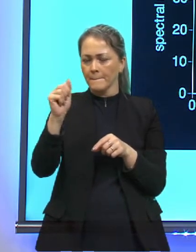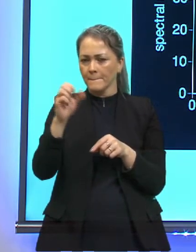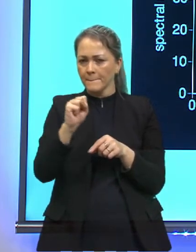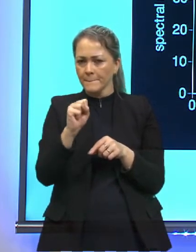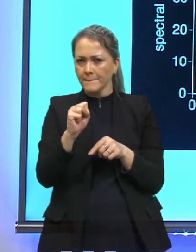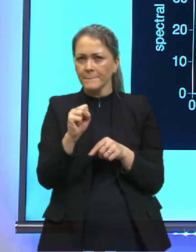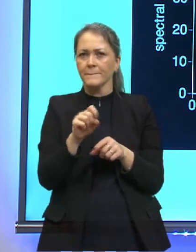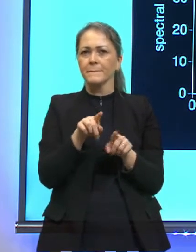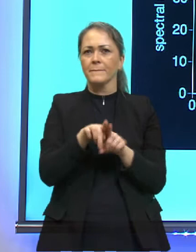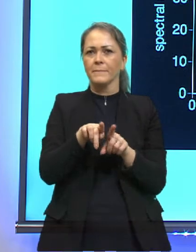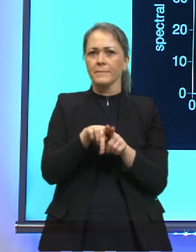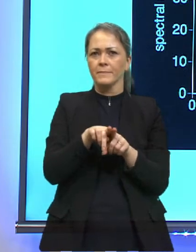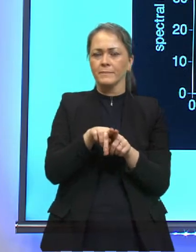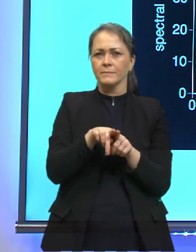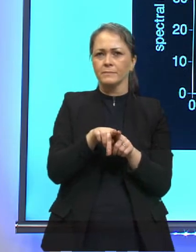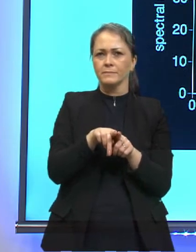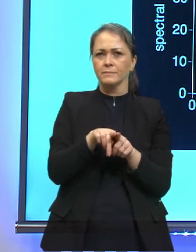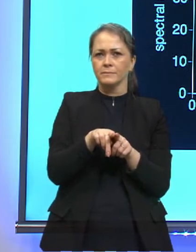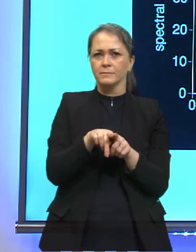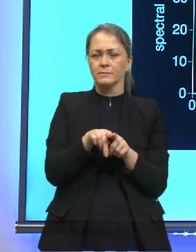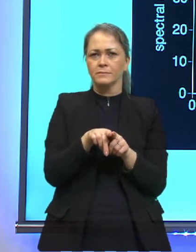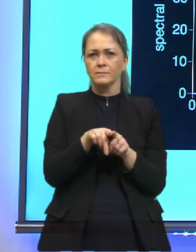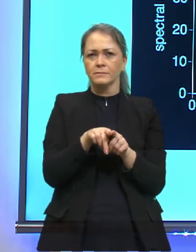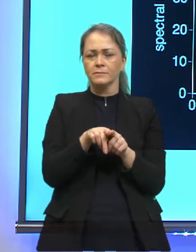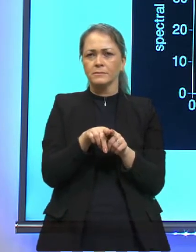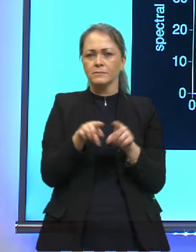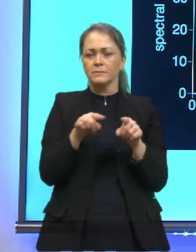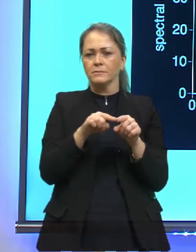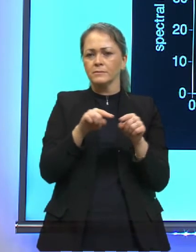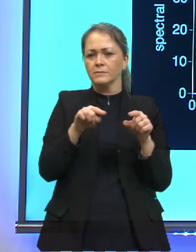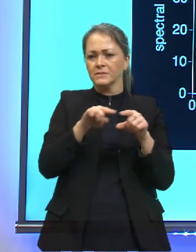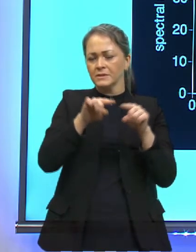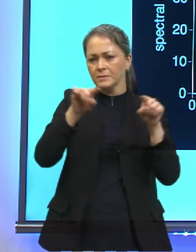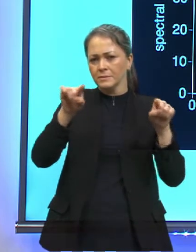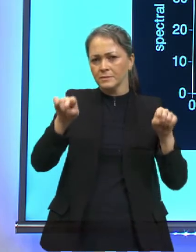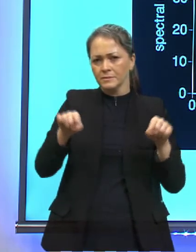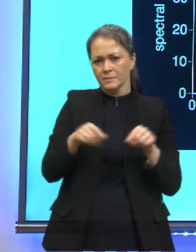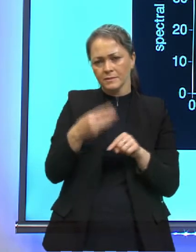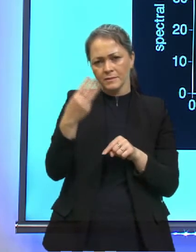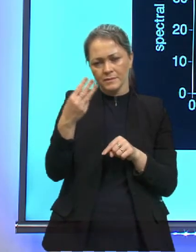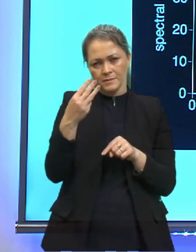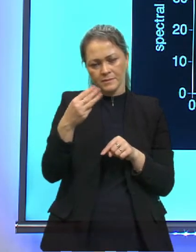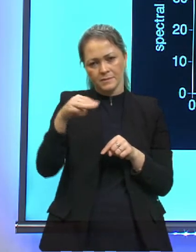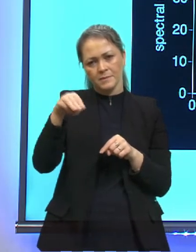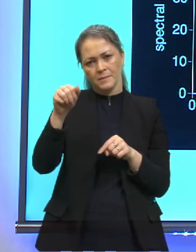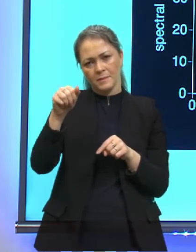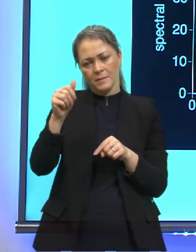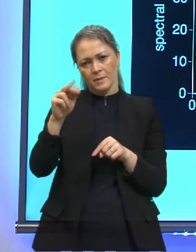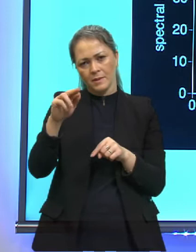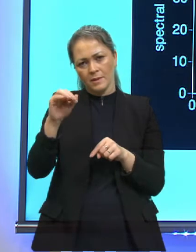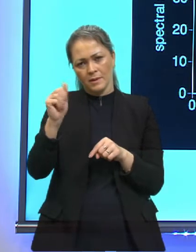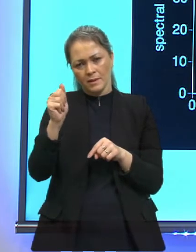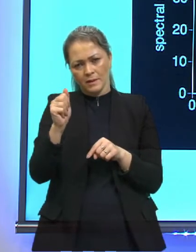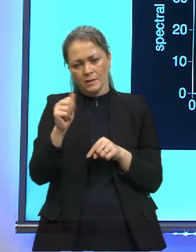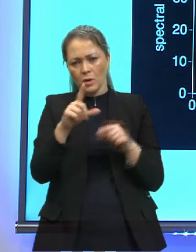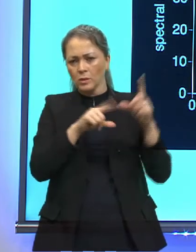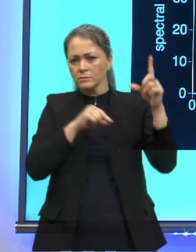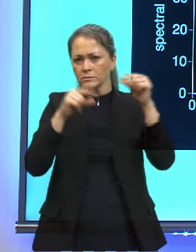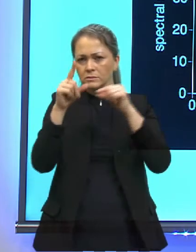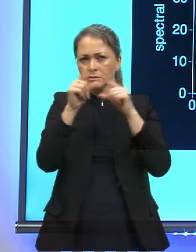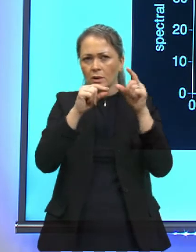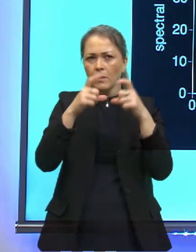uma parte do Caçadora, o cinturão de Órion são as Três Marias, certo? São estrelas aqui,